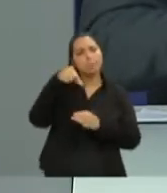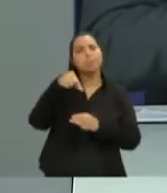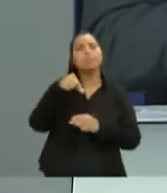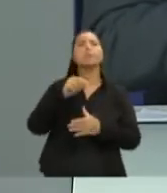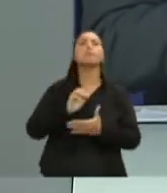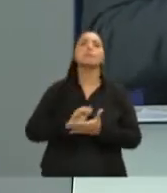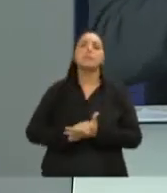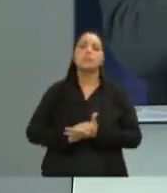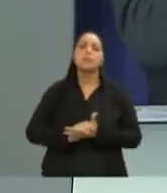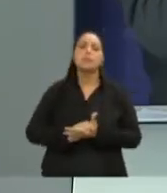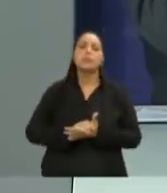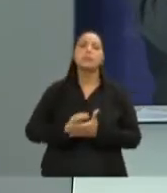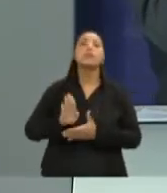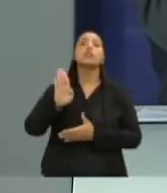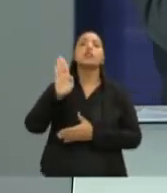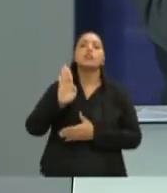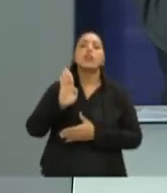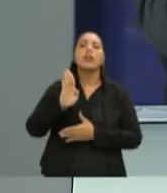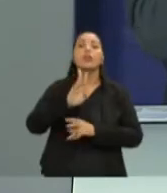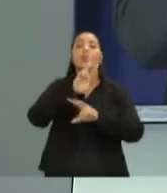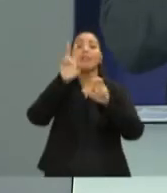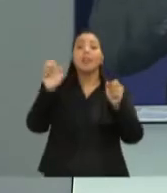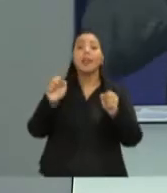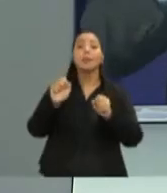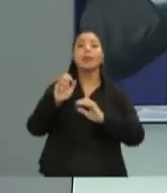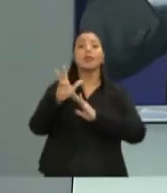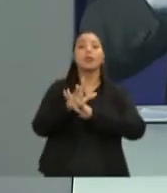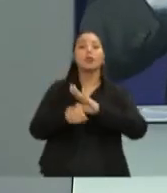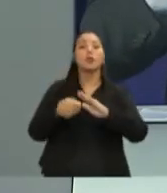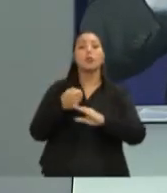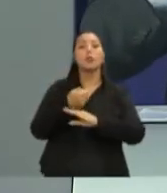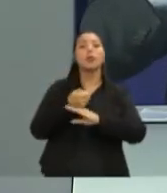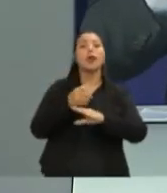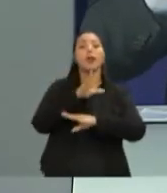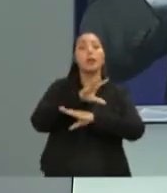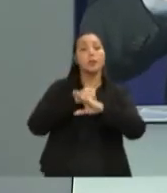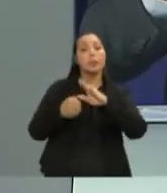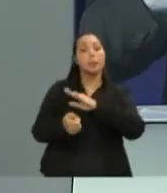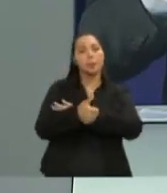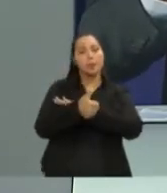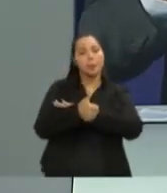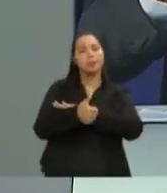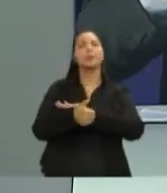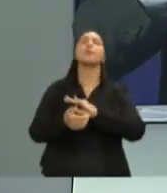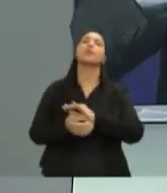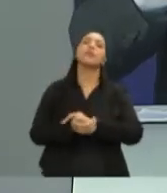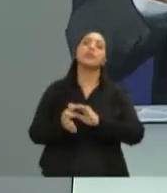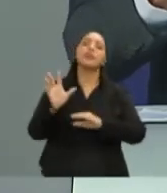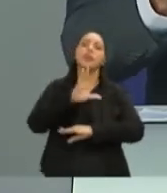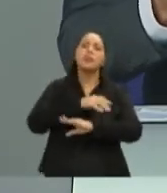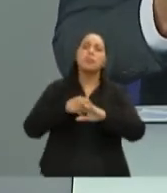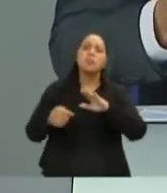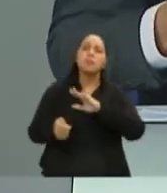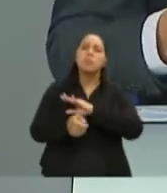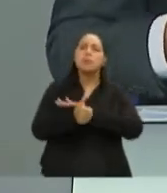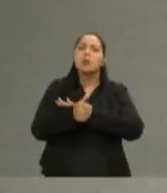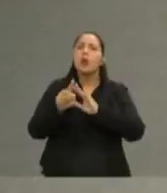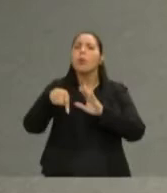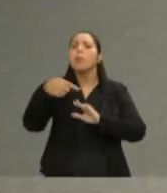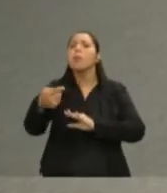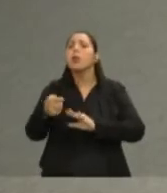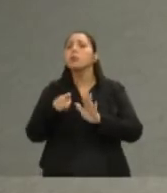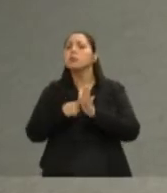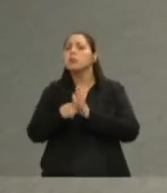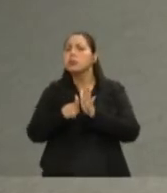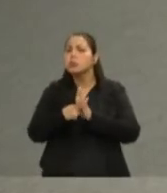Candidatos, o tema é corrupção. Corrupção é o tema da próxima pergunta. Quem inicia é o candidato